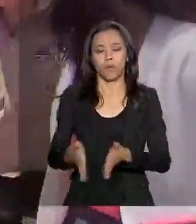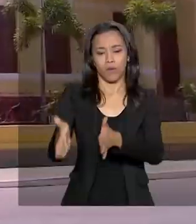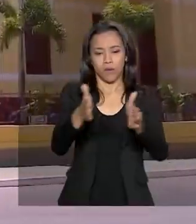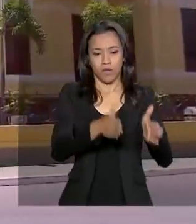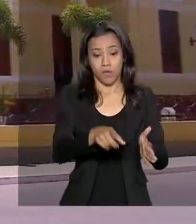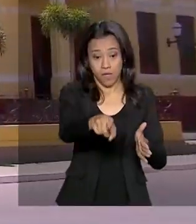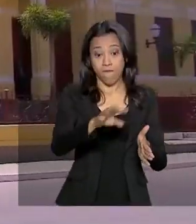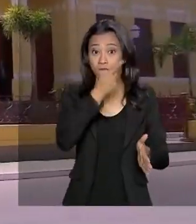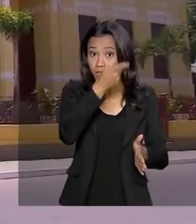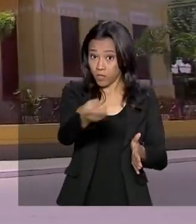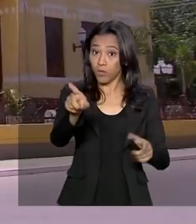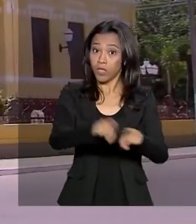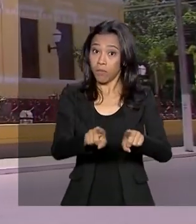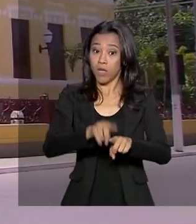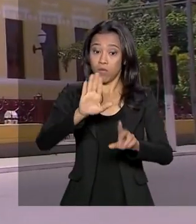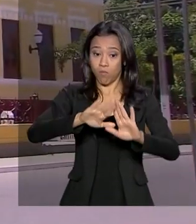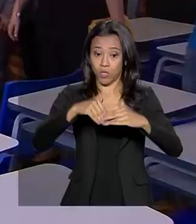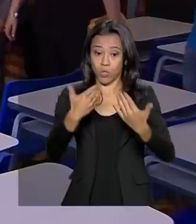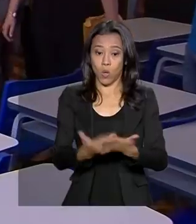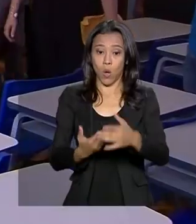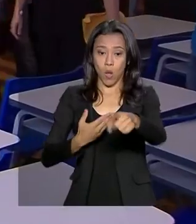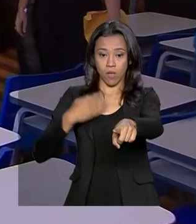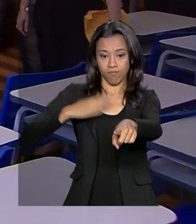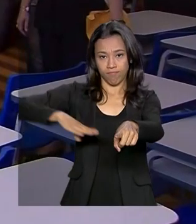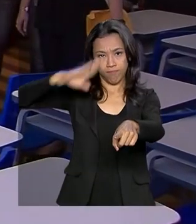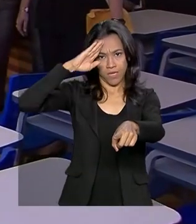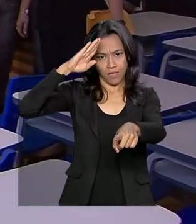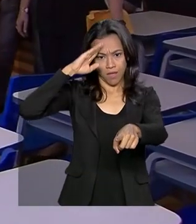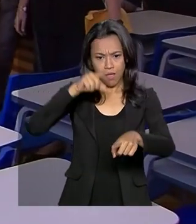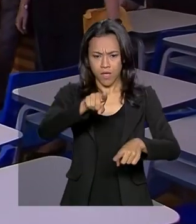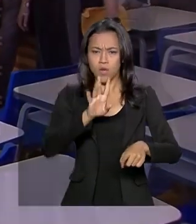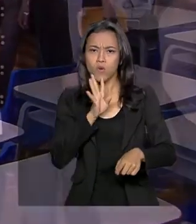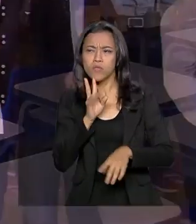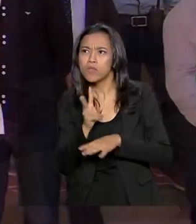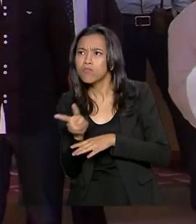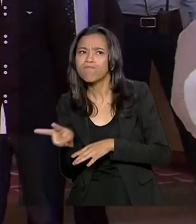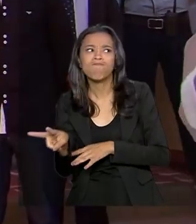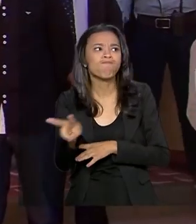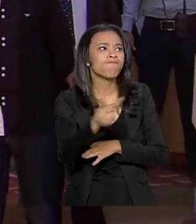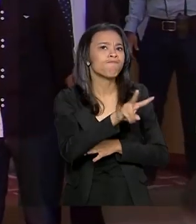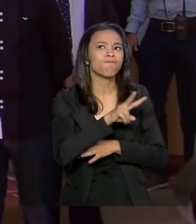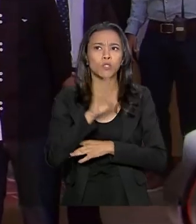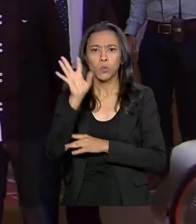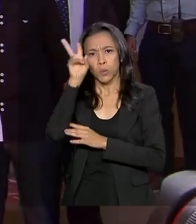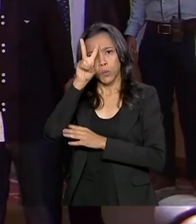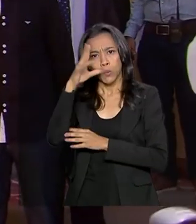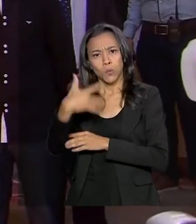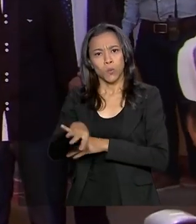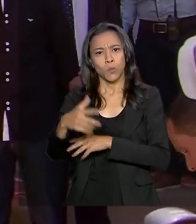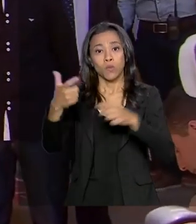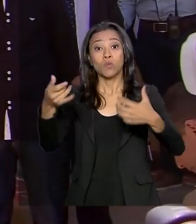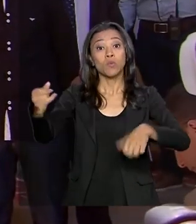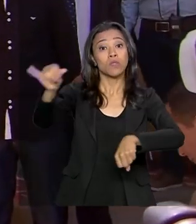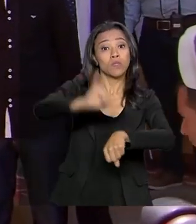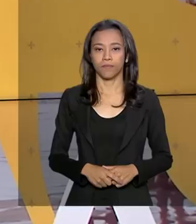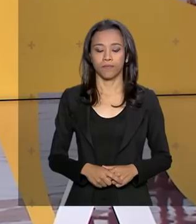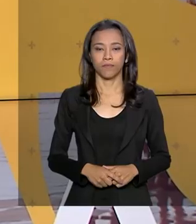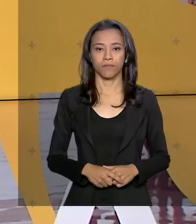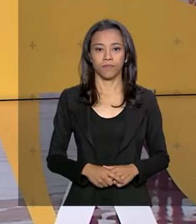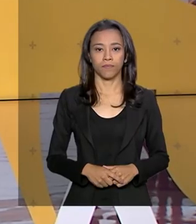visitou uma escola militar do Sesc. Ele conheceu as instalações do prédio histórico no centro da cidade.